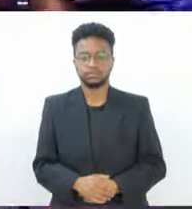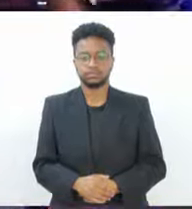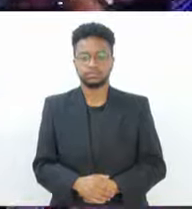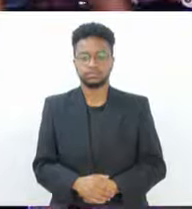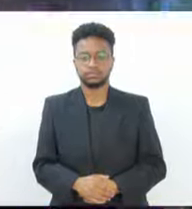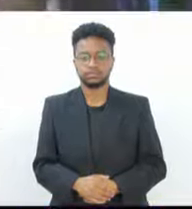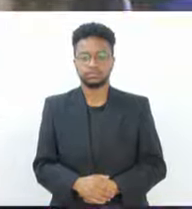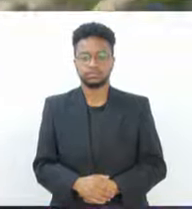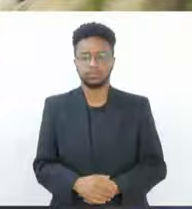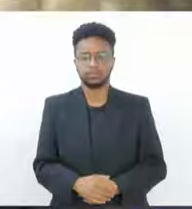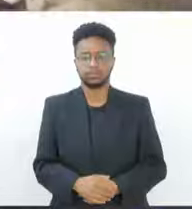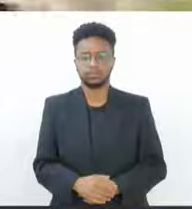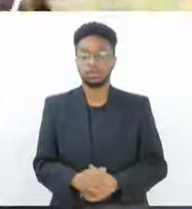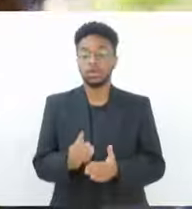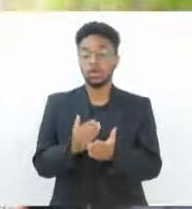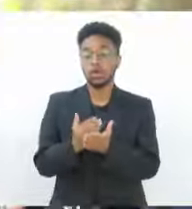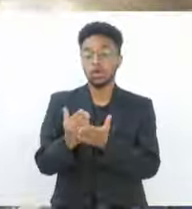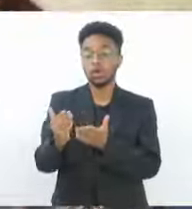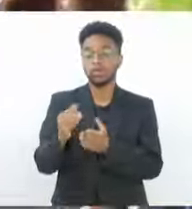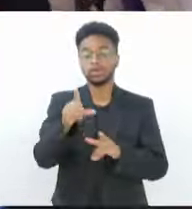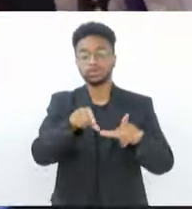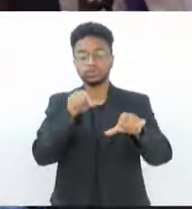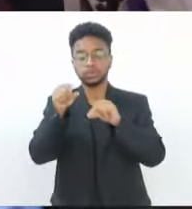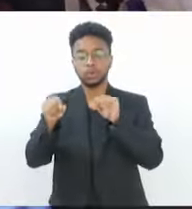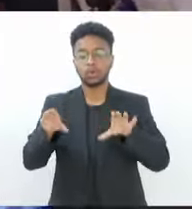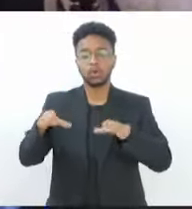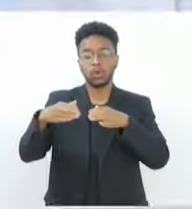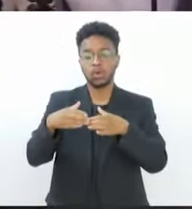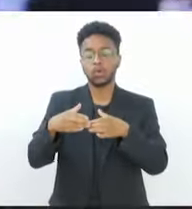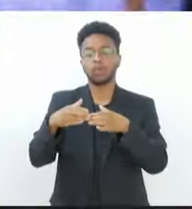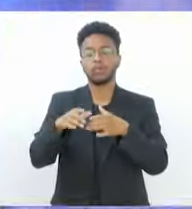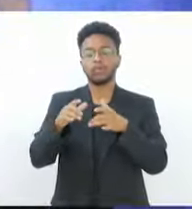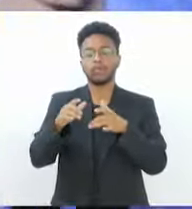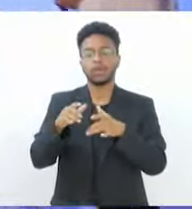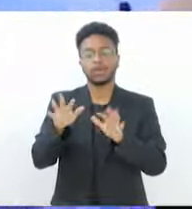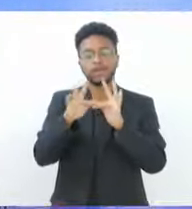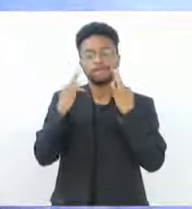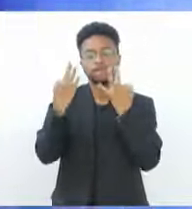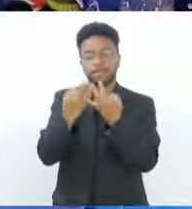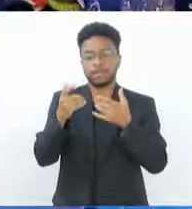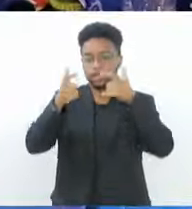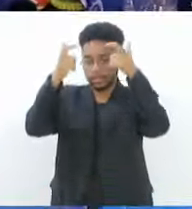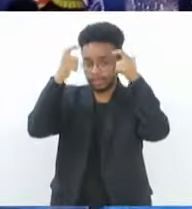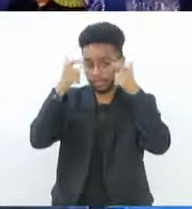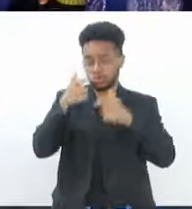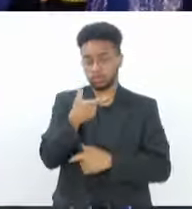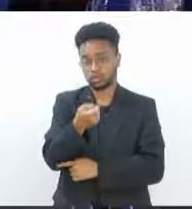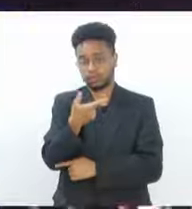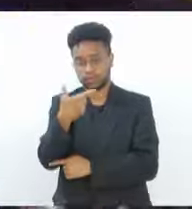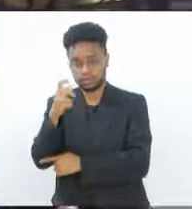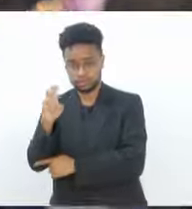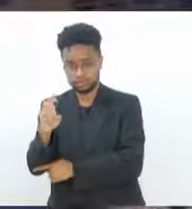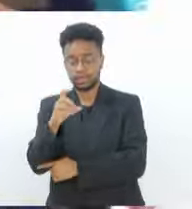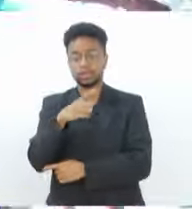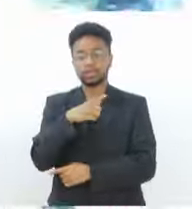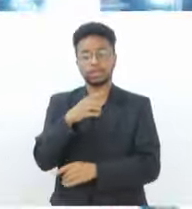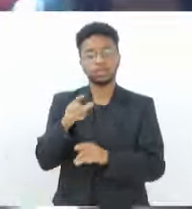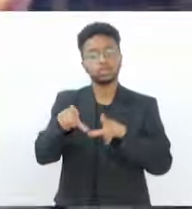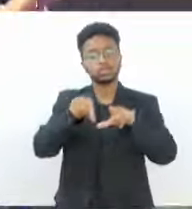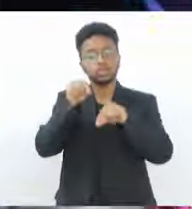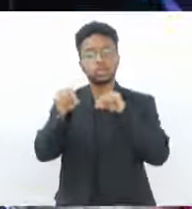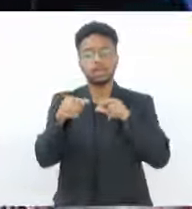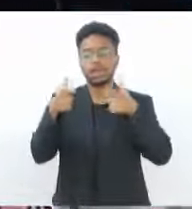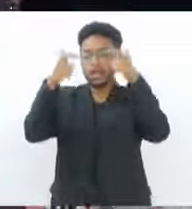Começa a ser definida a corte real para o Carnaval de 2025. A RioTur abriu inscrições para a escolha do Rei